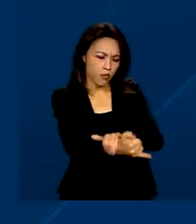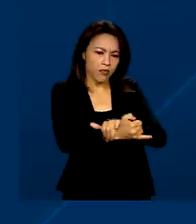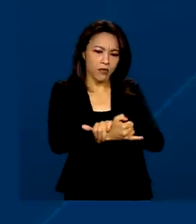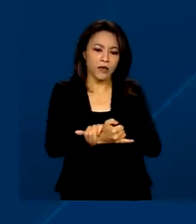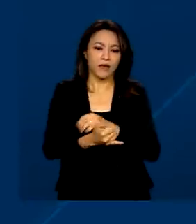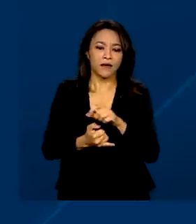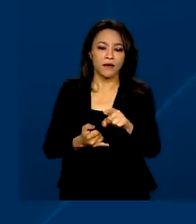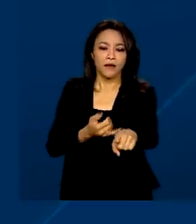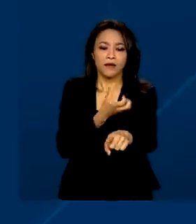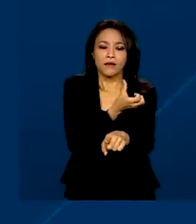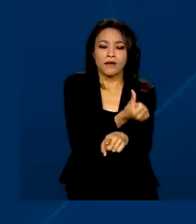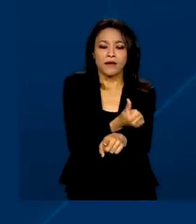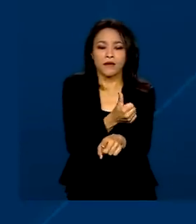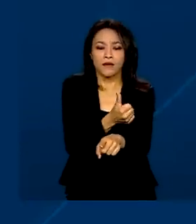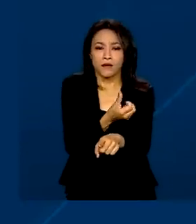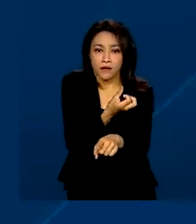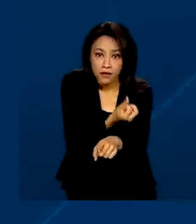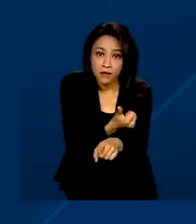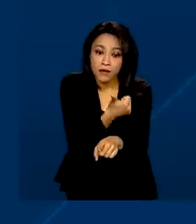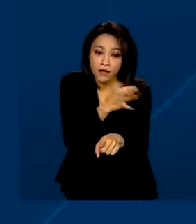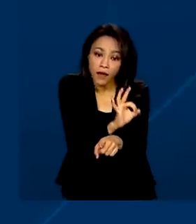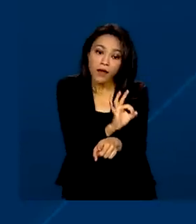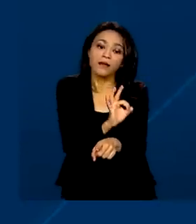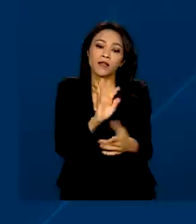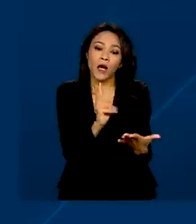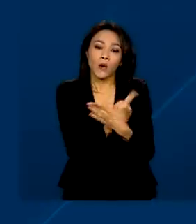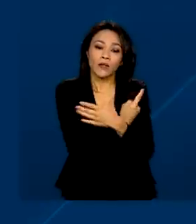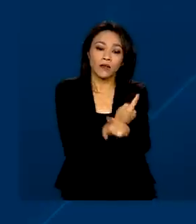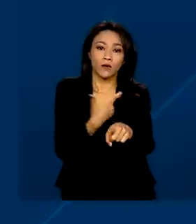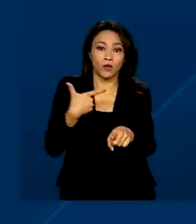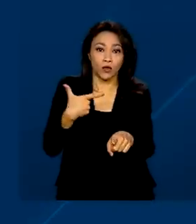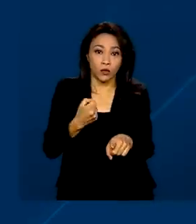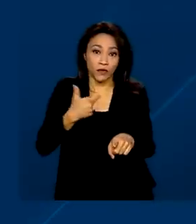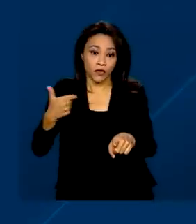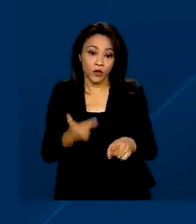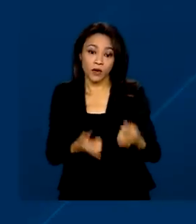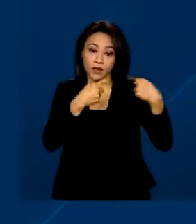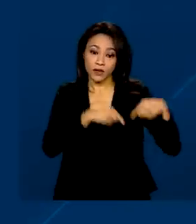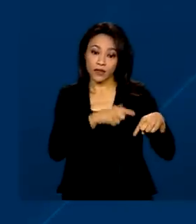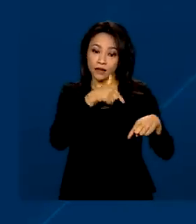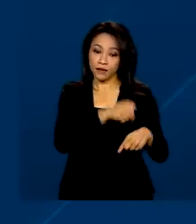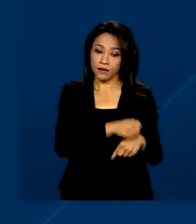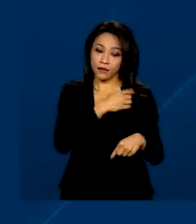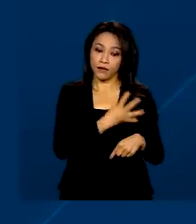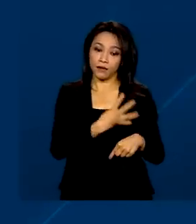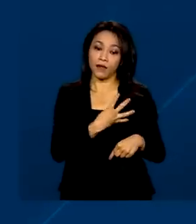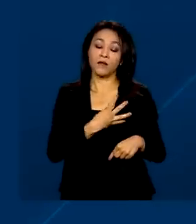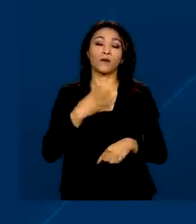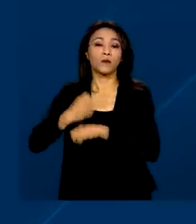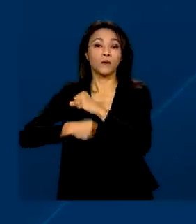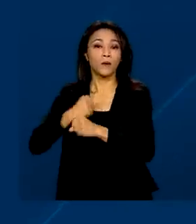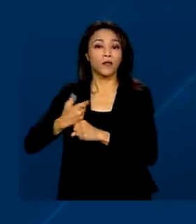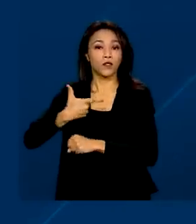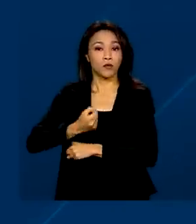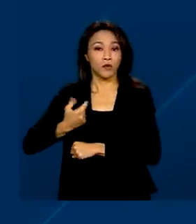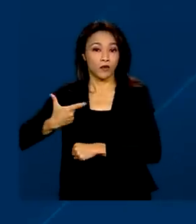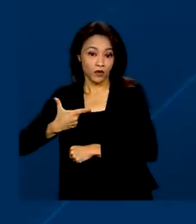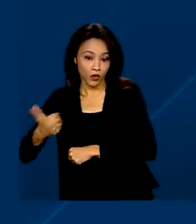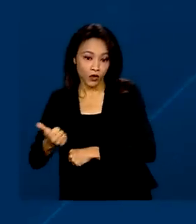610 casos em 2022 e 744 em 2021, ou seja,